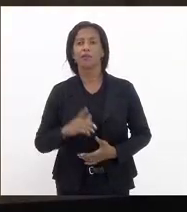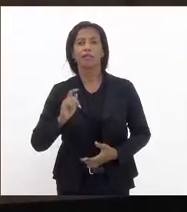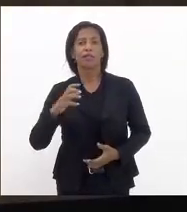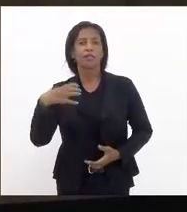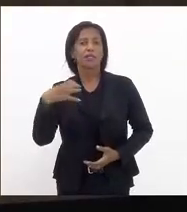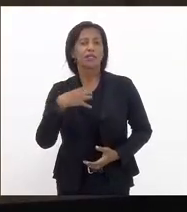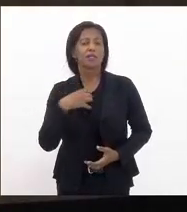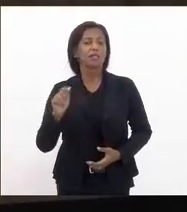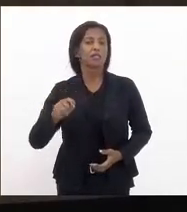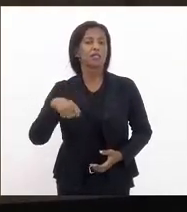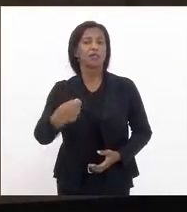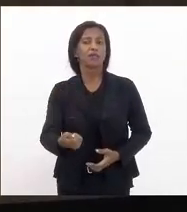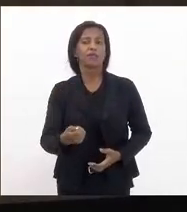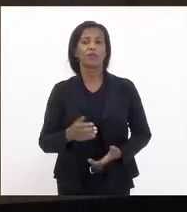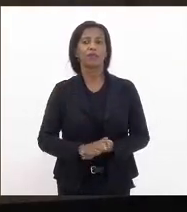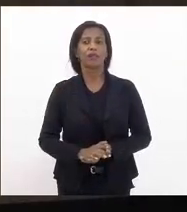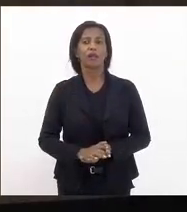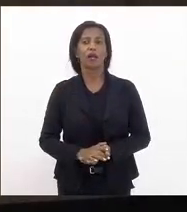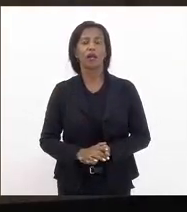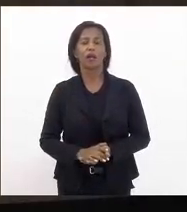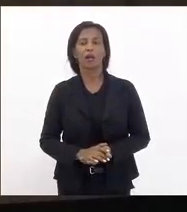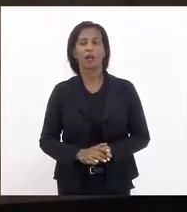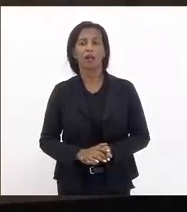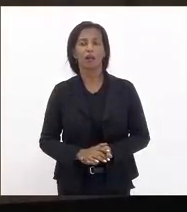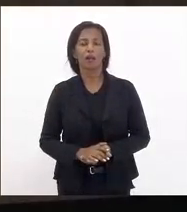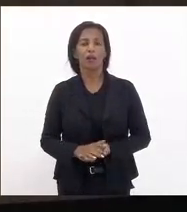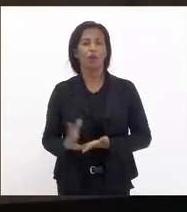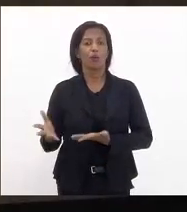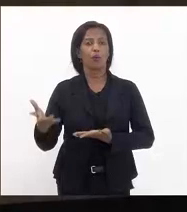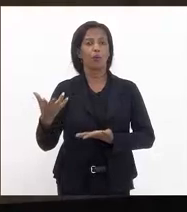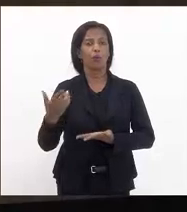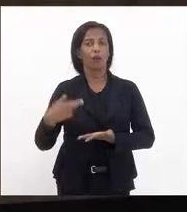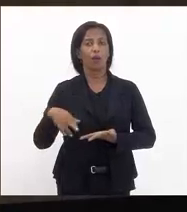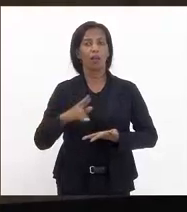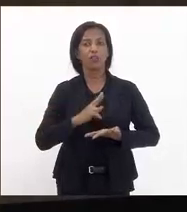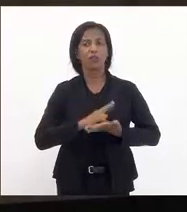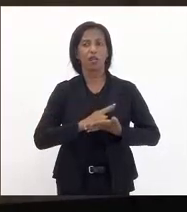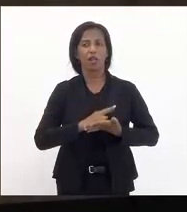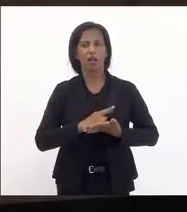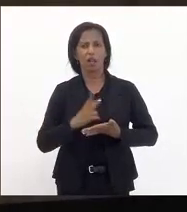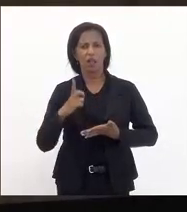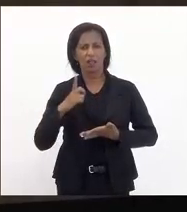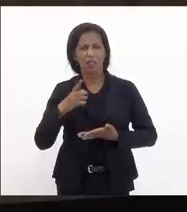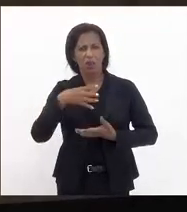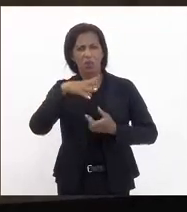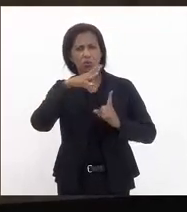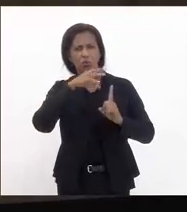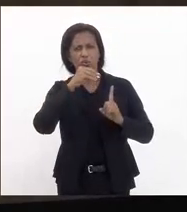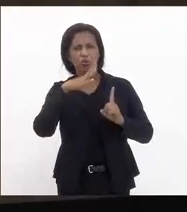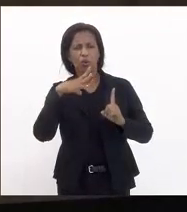a gente ter o resgate tem alguém com o microfone aberto te ajude